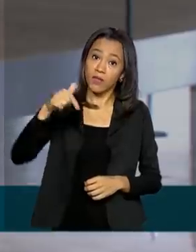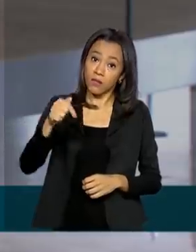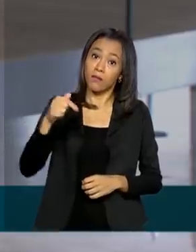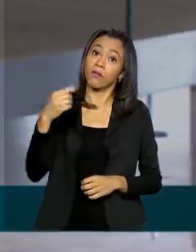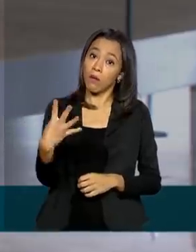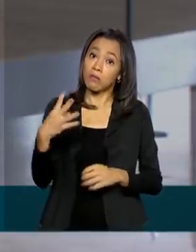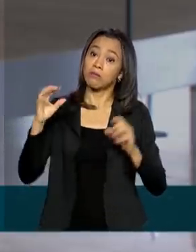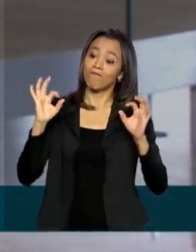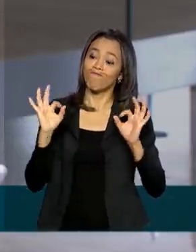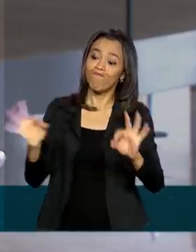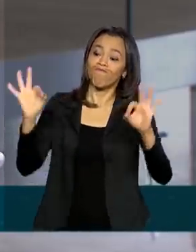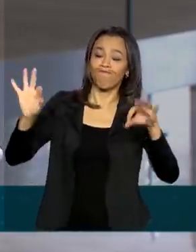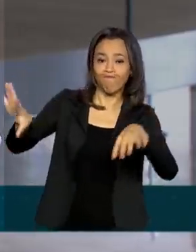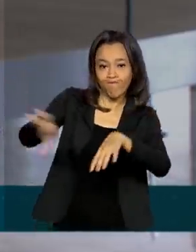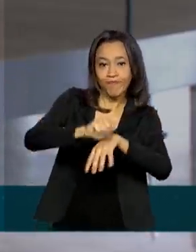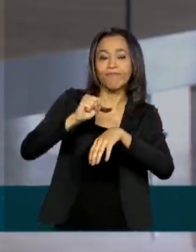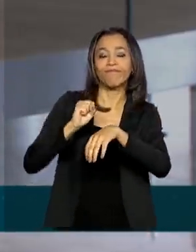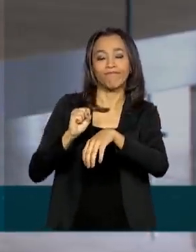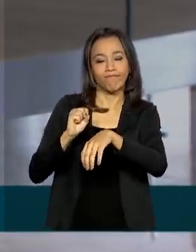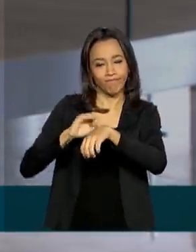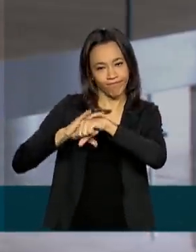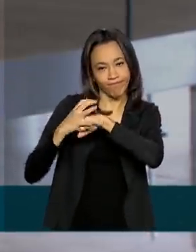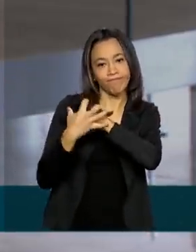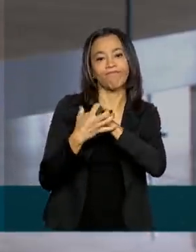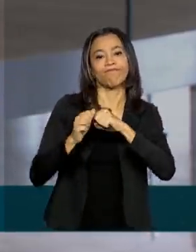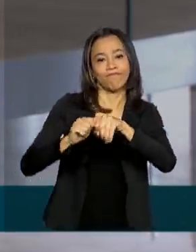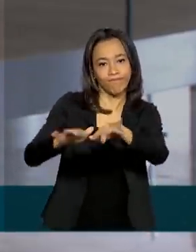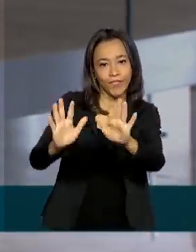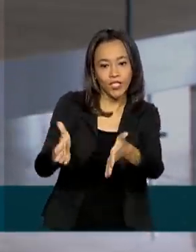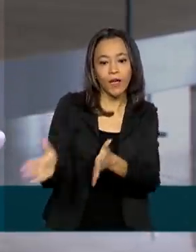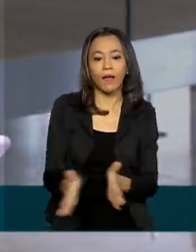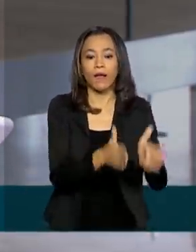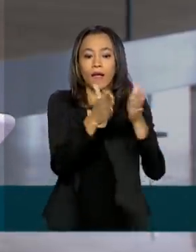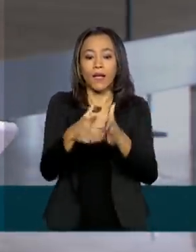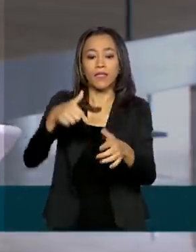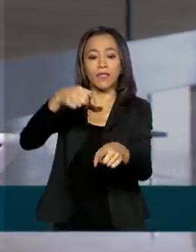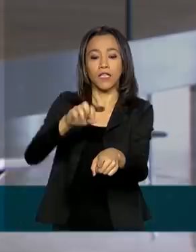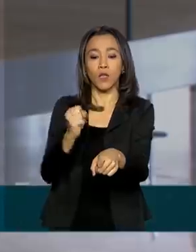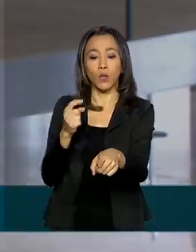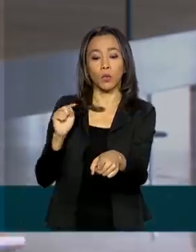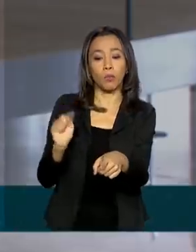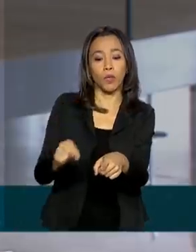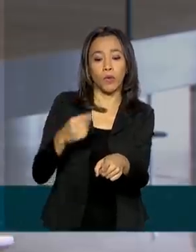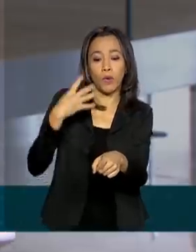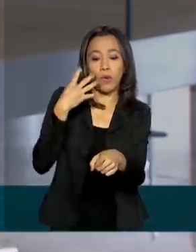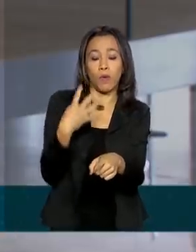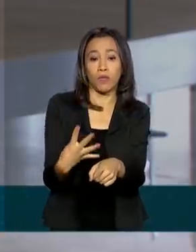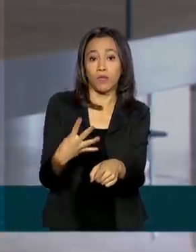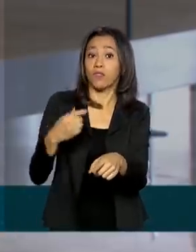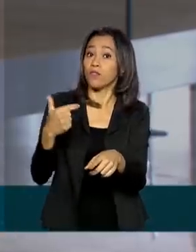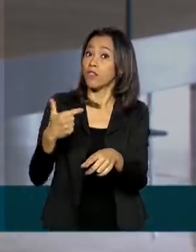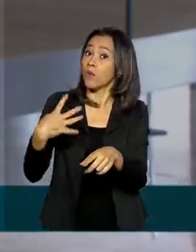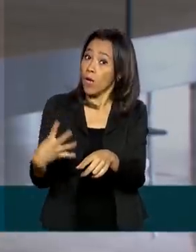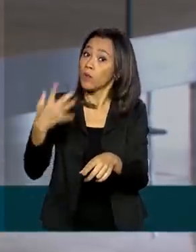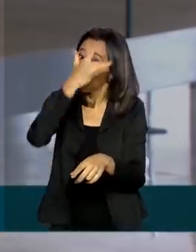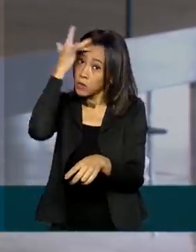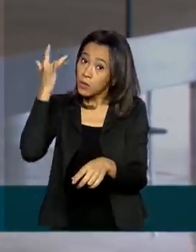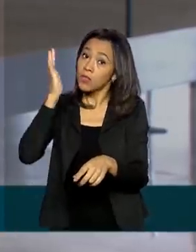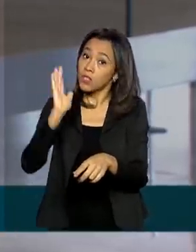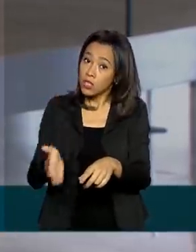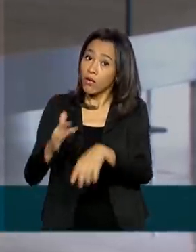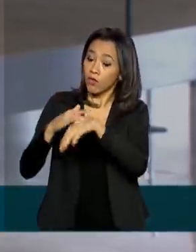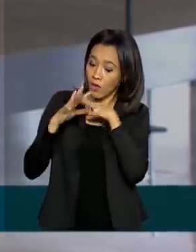confirmados casos de novo coronavírus. 78.424 pessoas foram